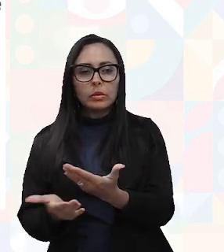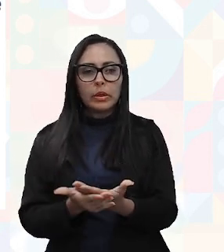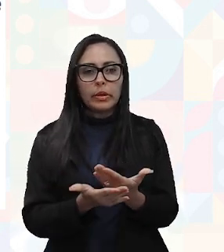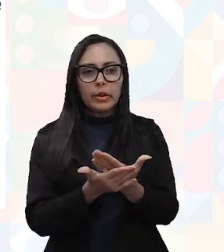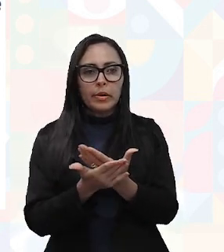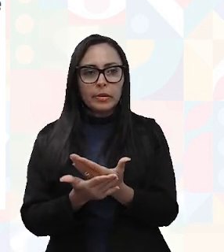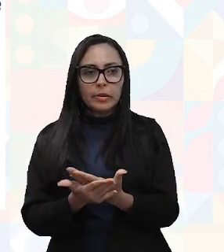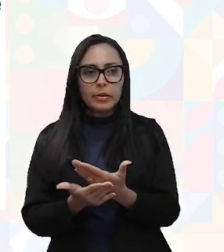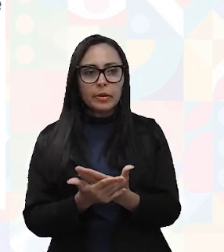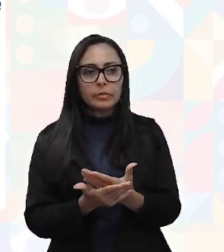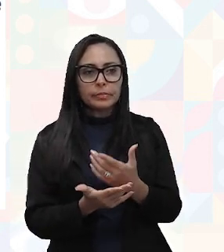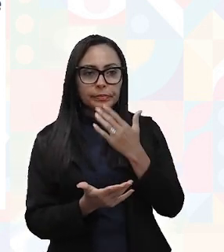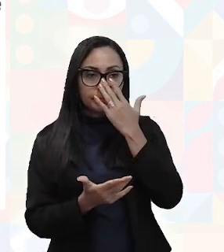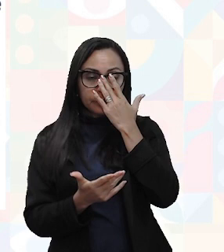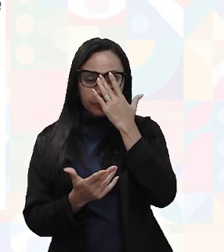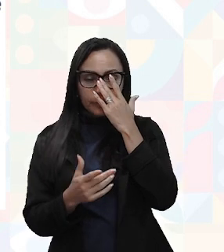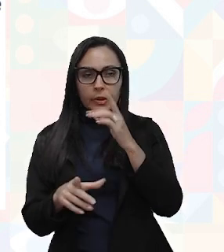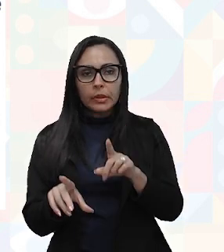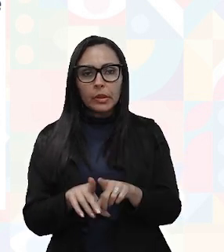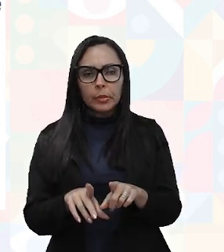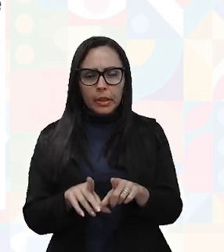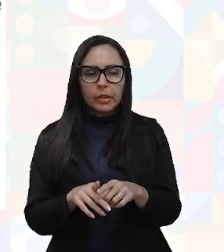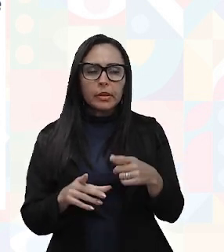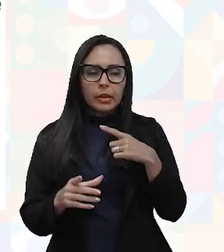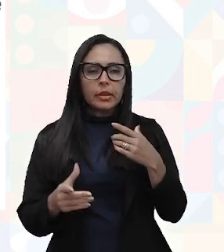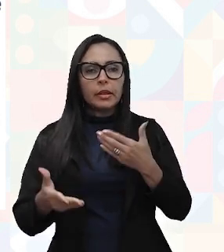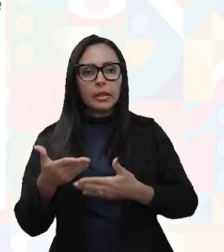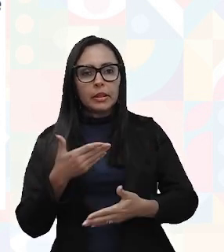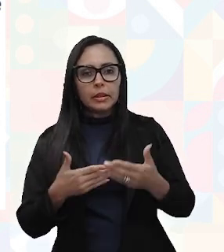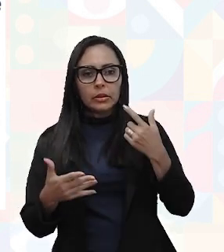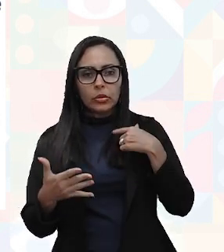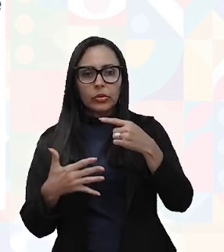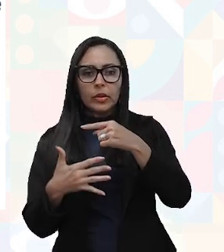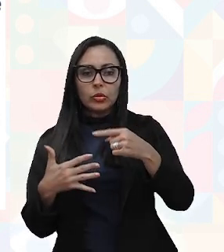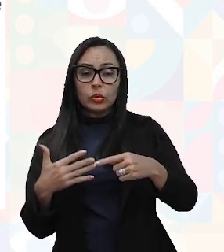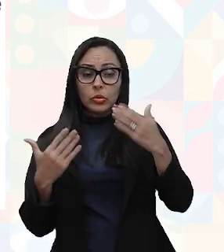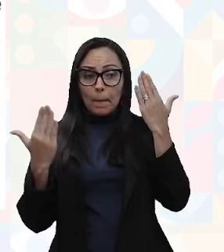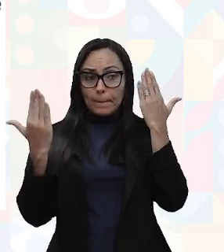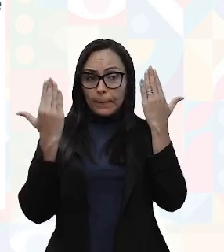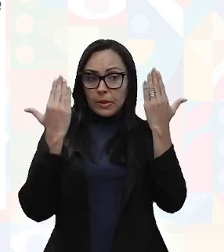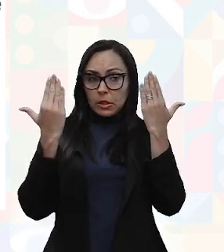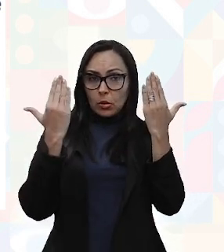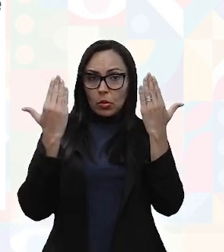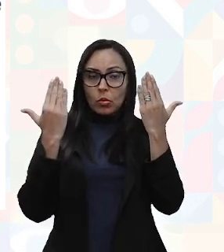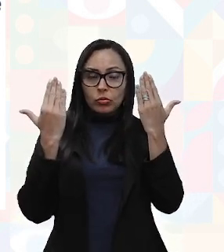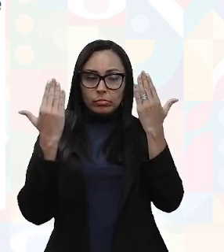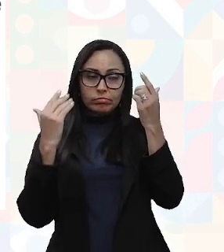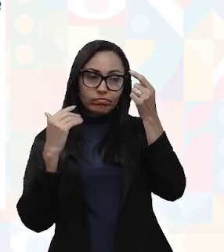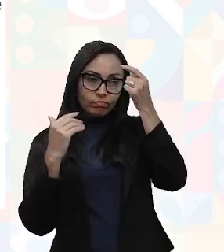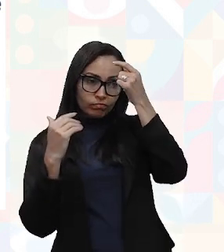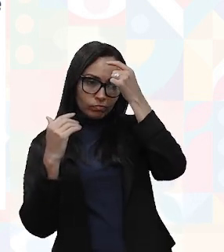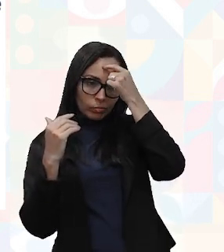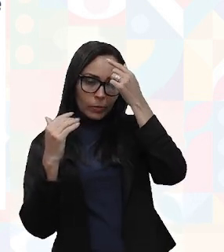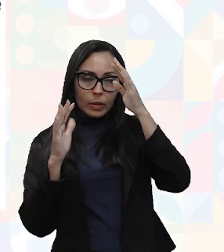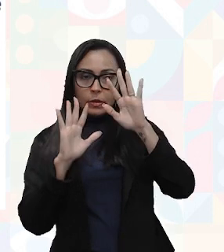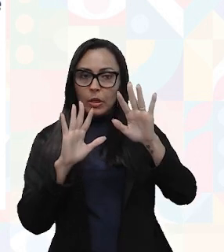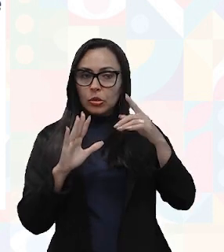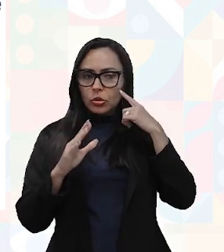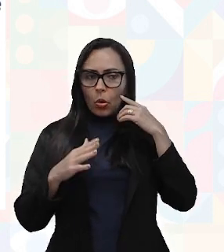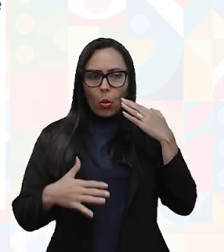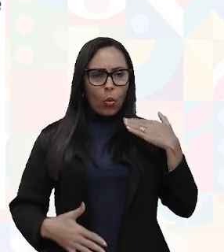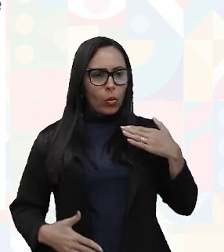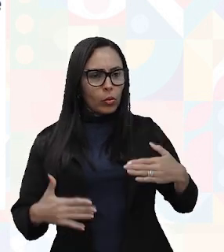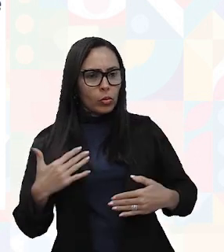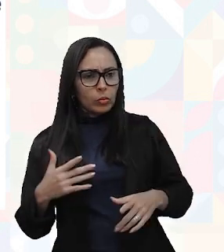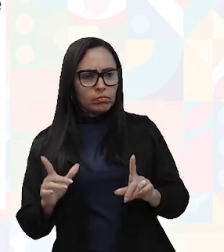que a Ergonomia, ela também está relacionada a fatores psicológicos, certo? Então, não é só o bem-estar físico